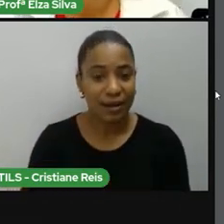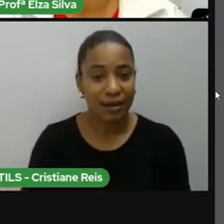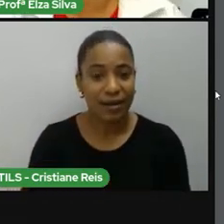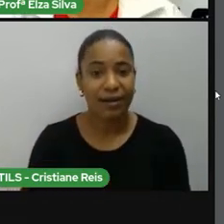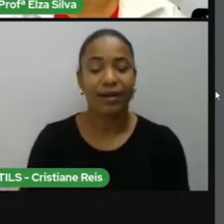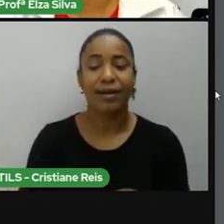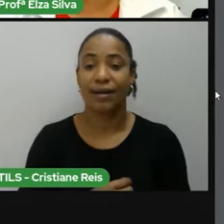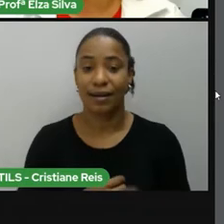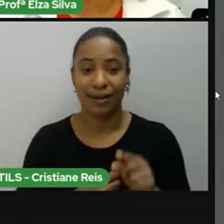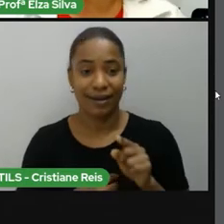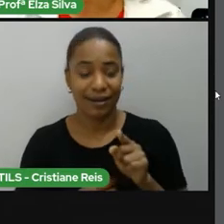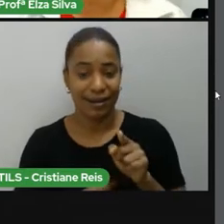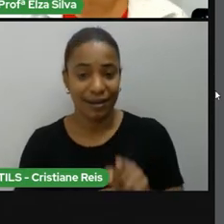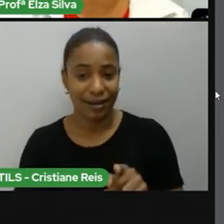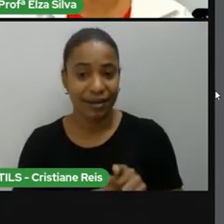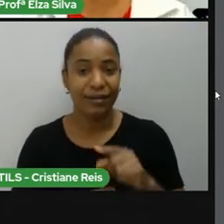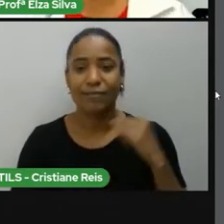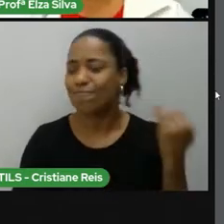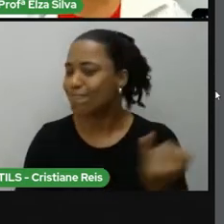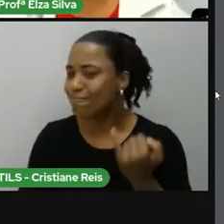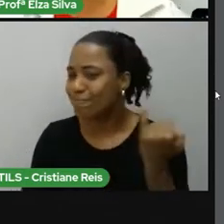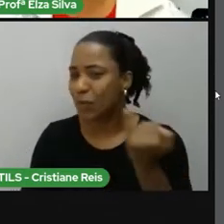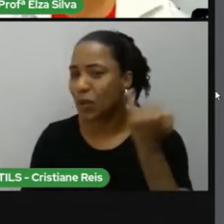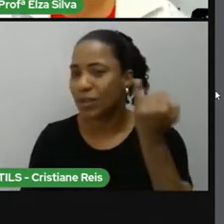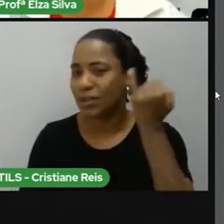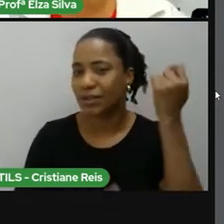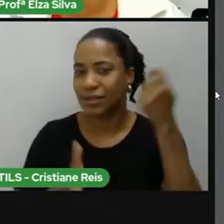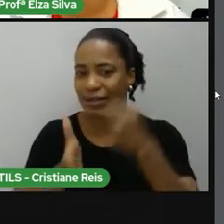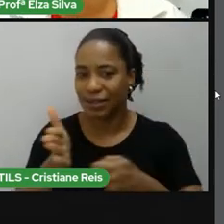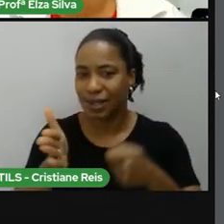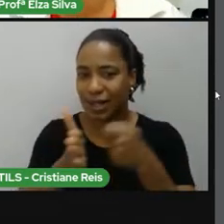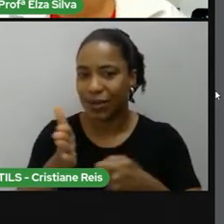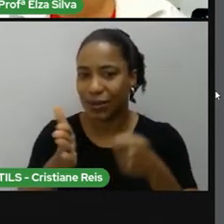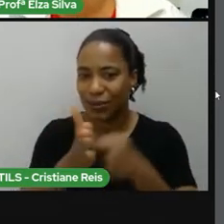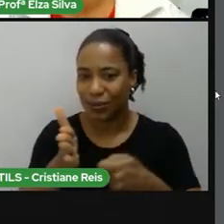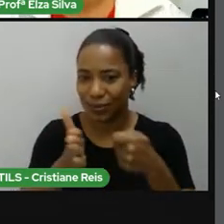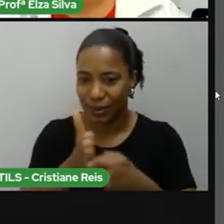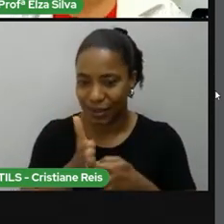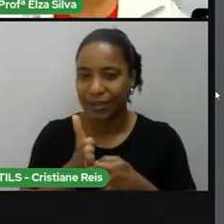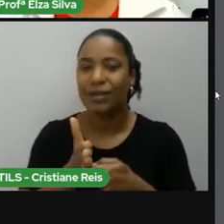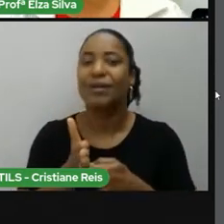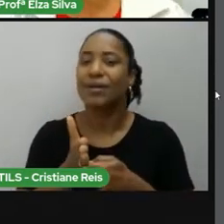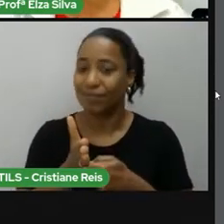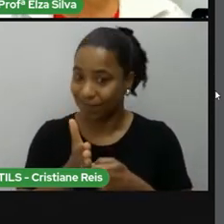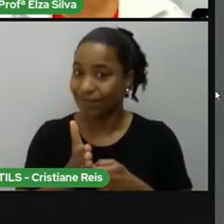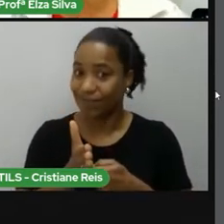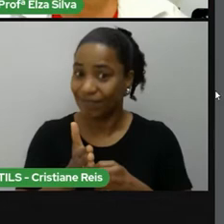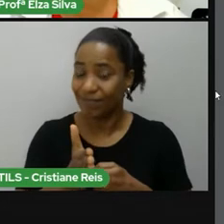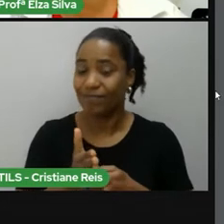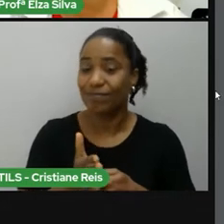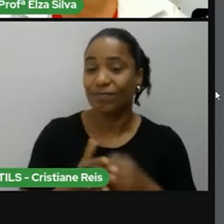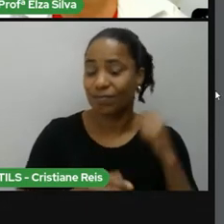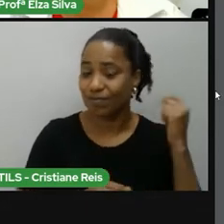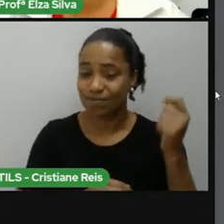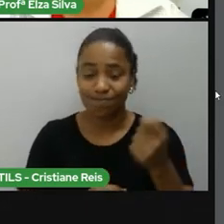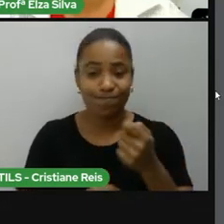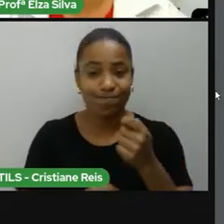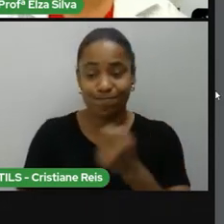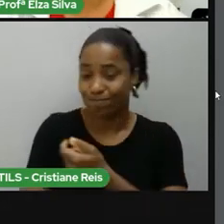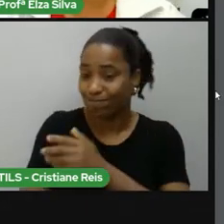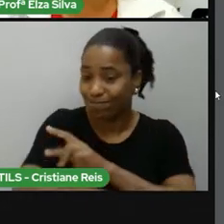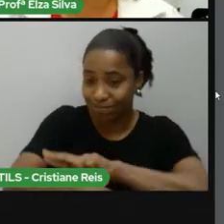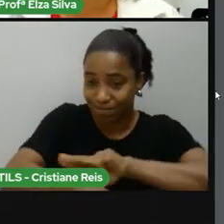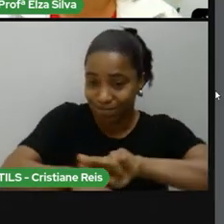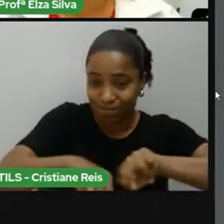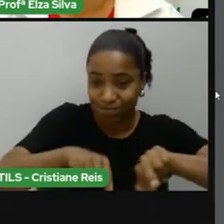em luta contra a discriminação racial nos Estados Unidos? É a partir desses questionamentos que nós